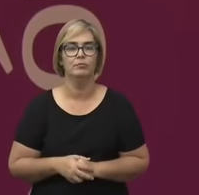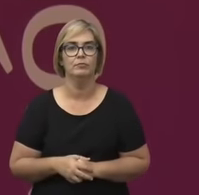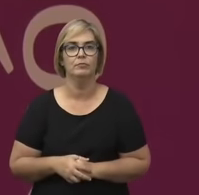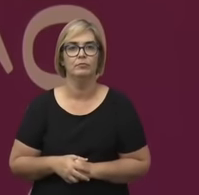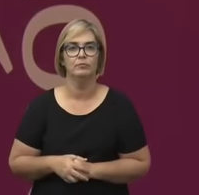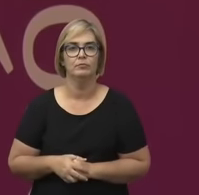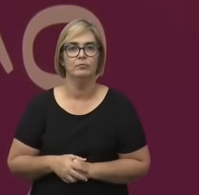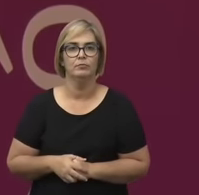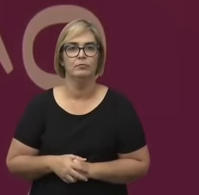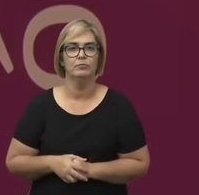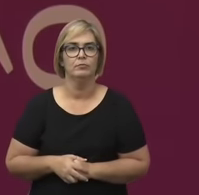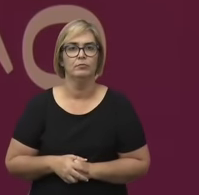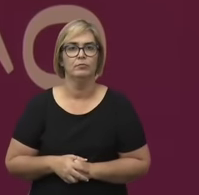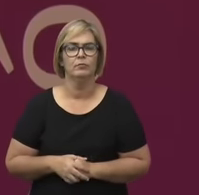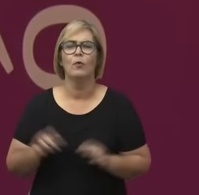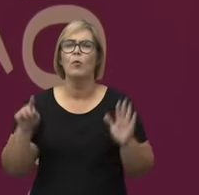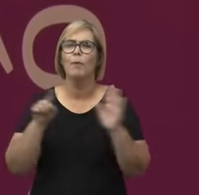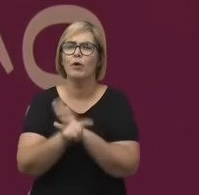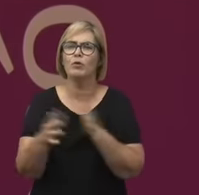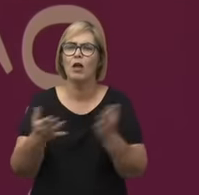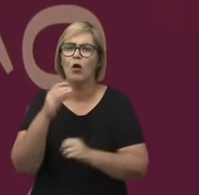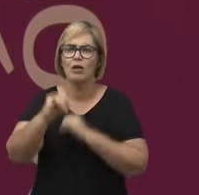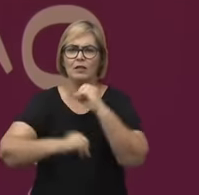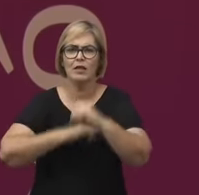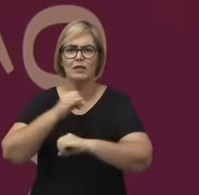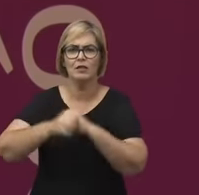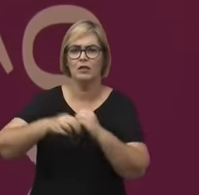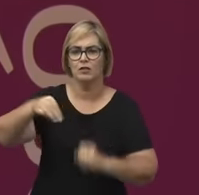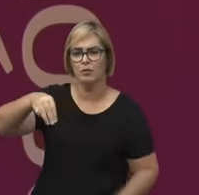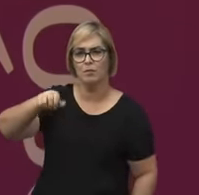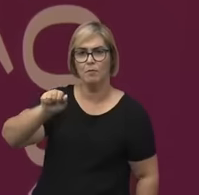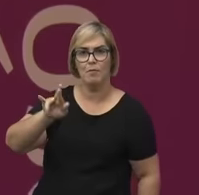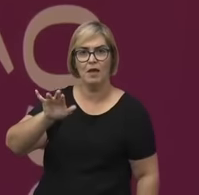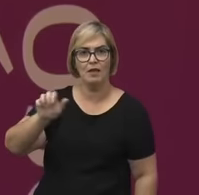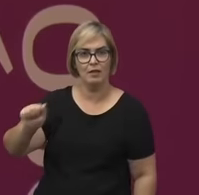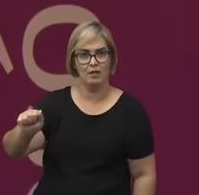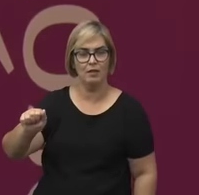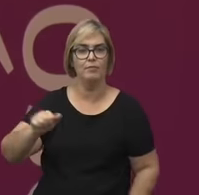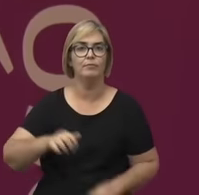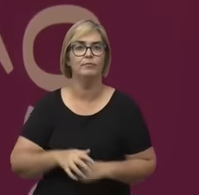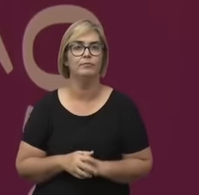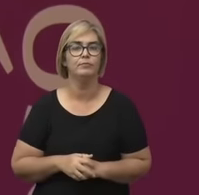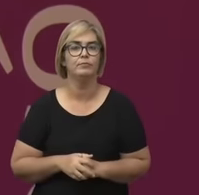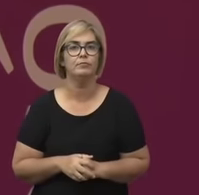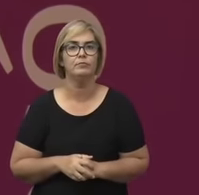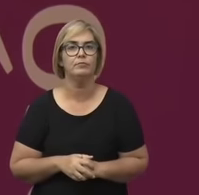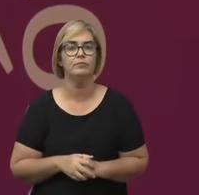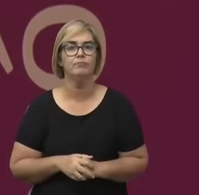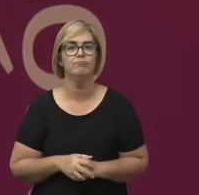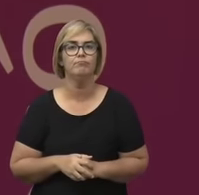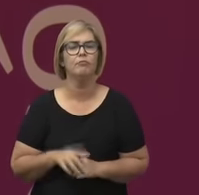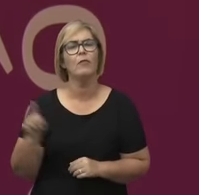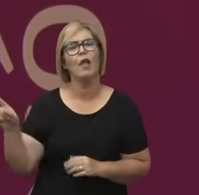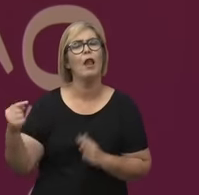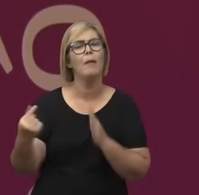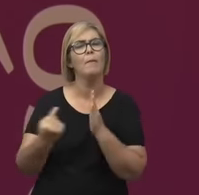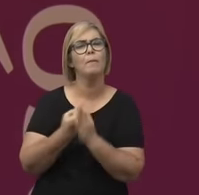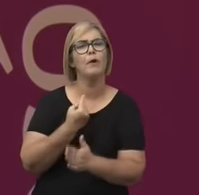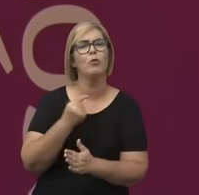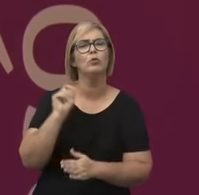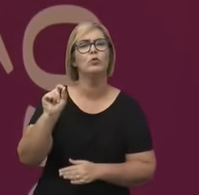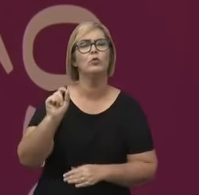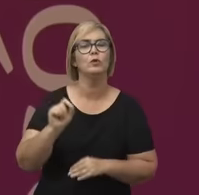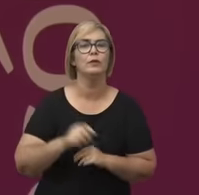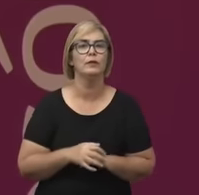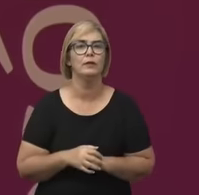Uma pergunta que chegou aqui pela internet é a pergunta da Maria Firmina Souza Almeida. A Maria Firmina diz assim